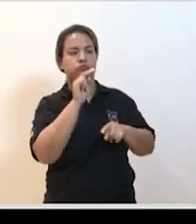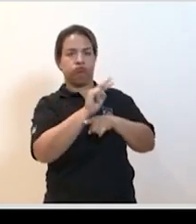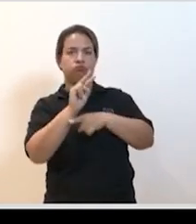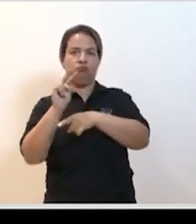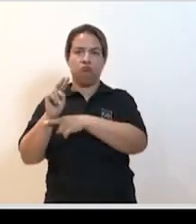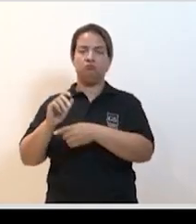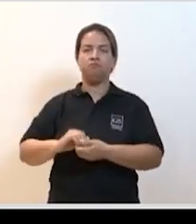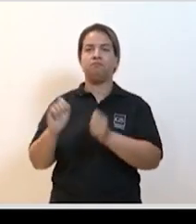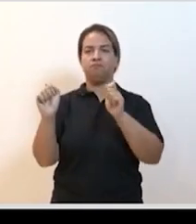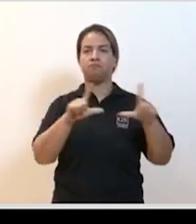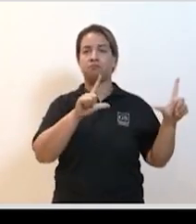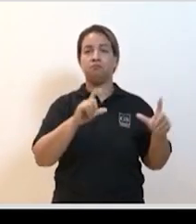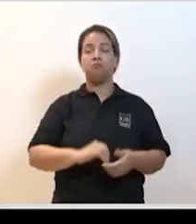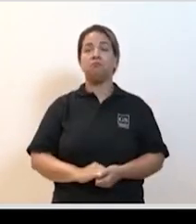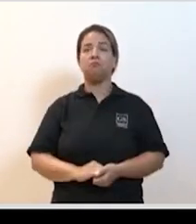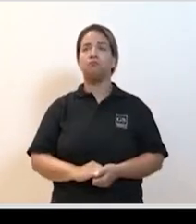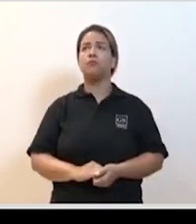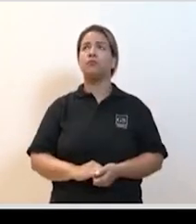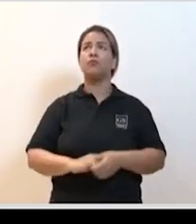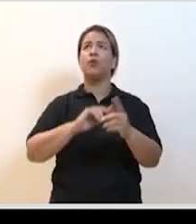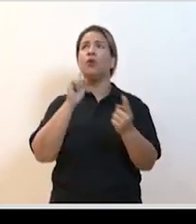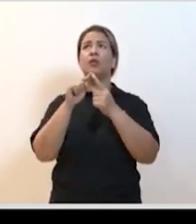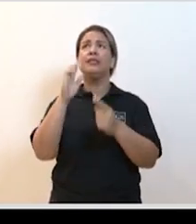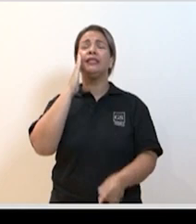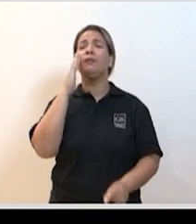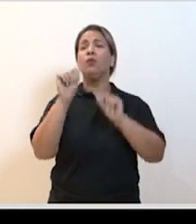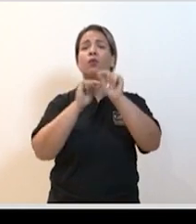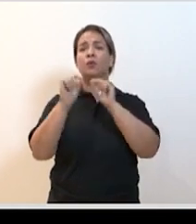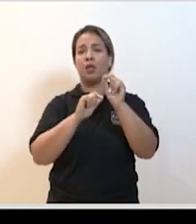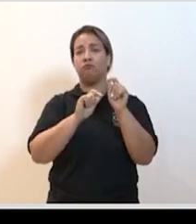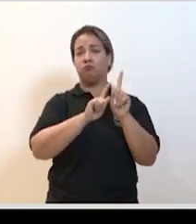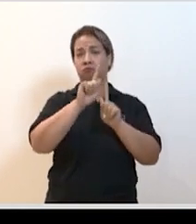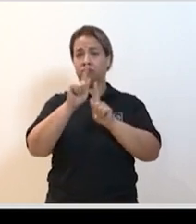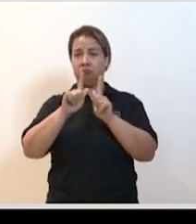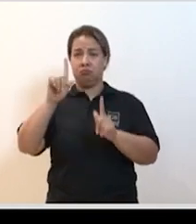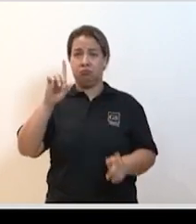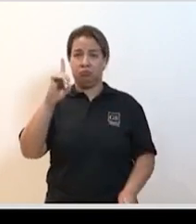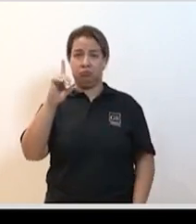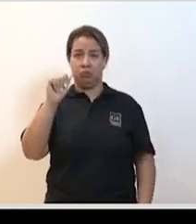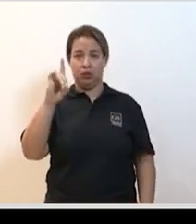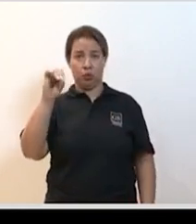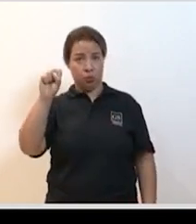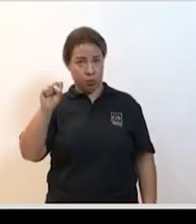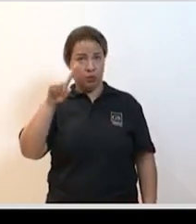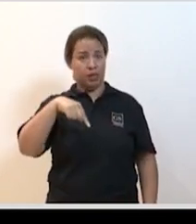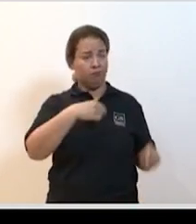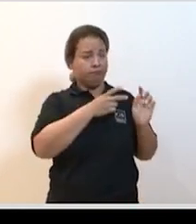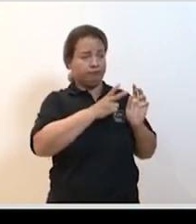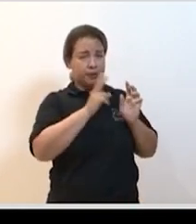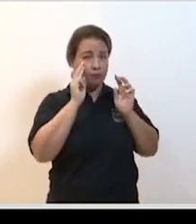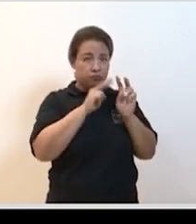próximo, por favor. O nós sabemos objetivamente. Esses são os primeiros dados que apareceram, mas eles até hoje se mantêm como muito